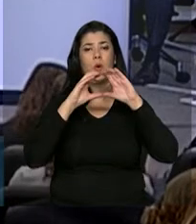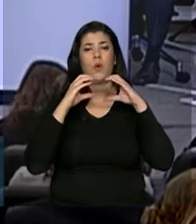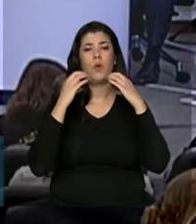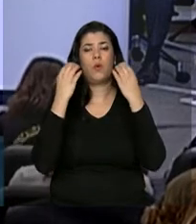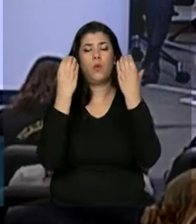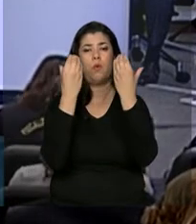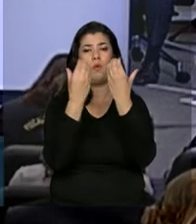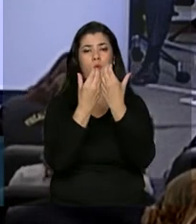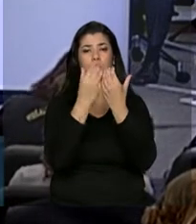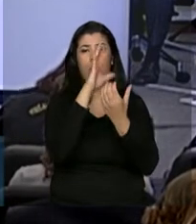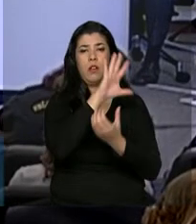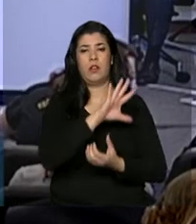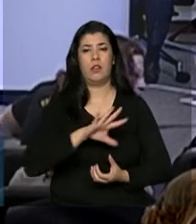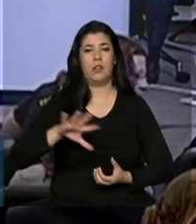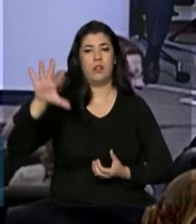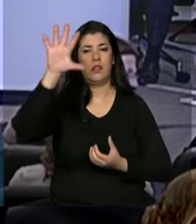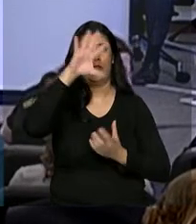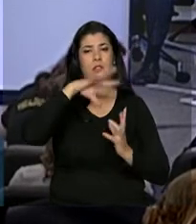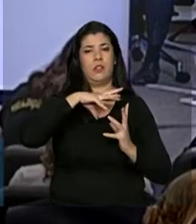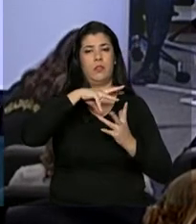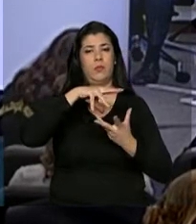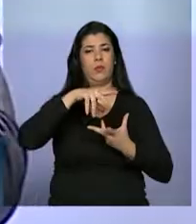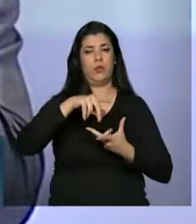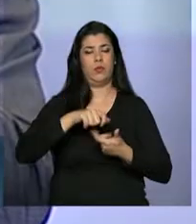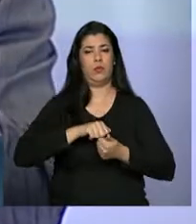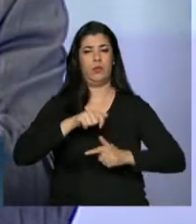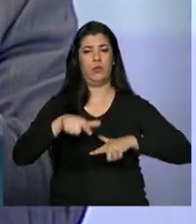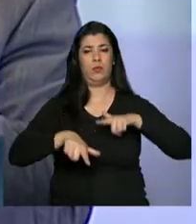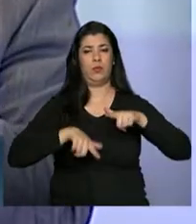Internacional do Trabalho, quando, mais uma vez,